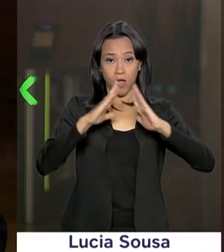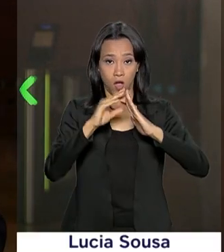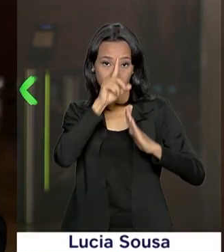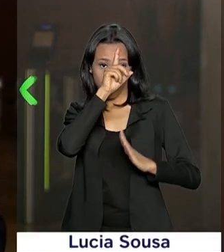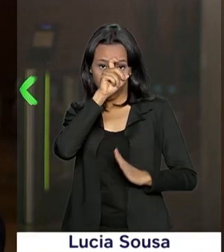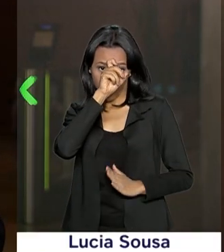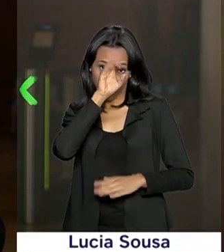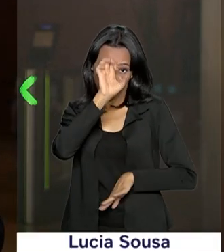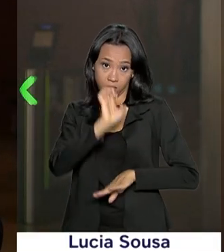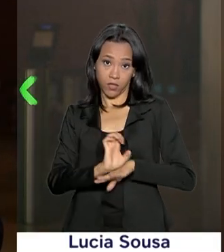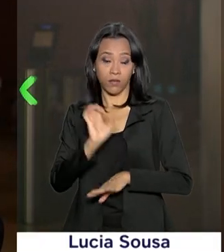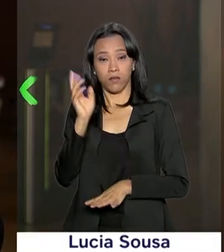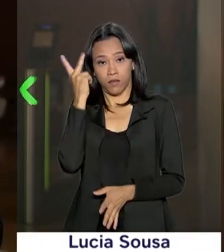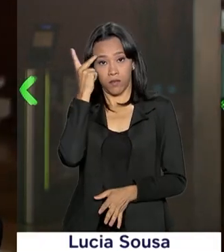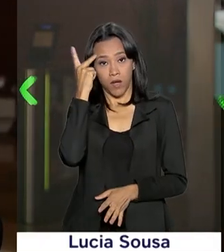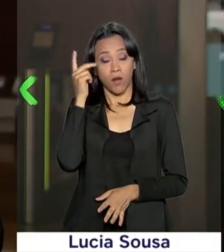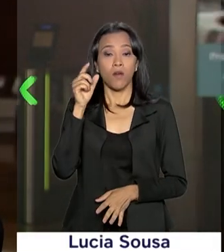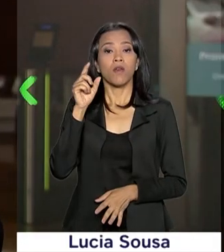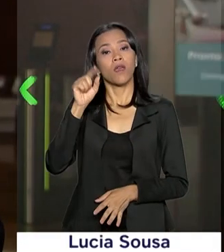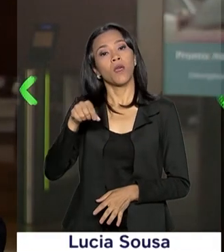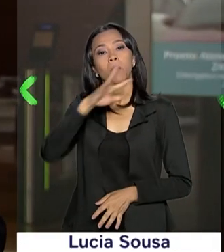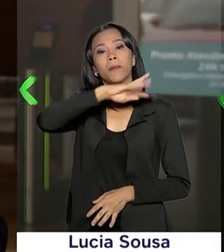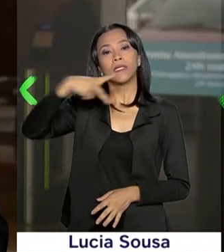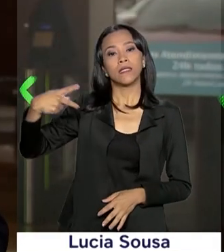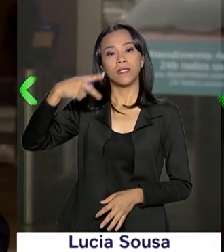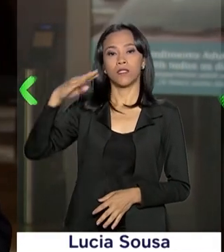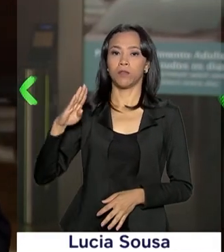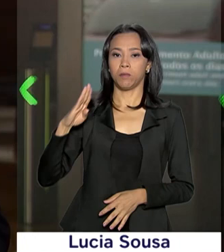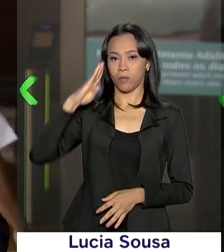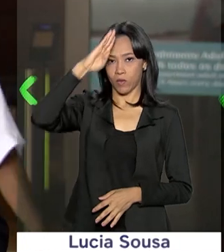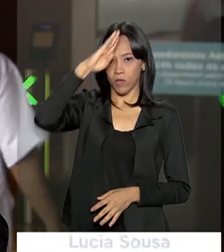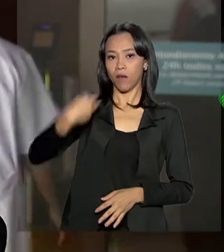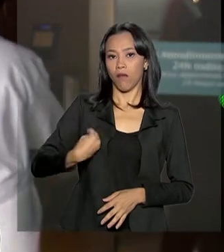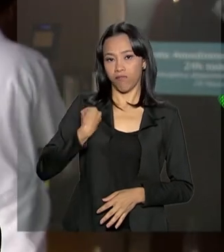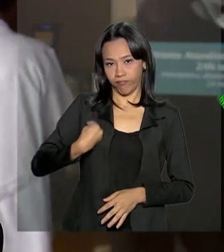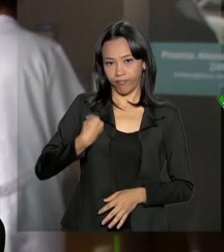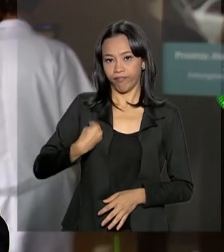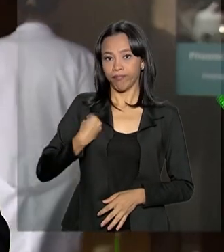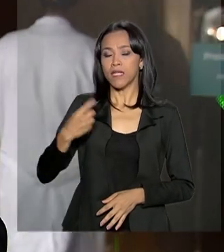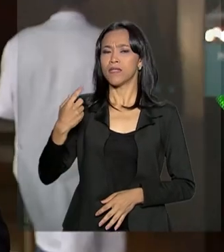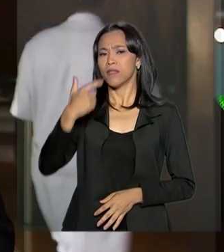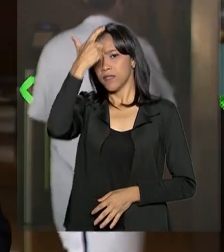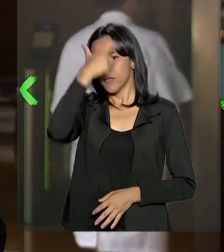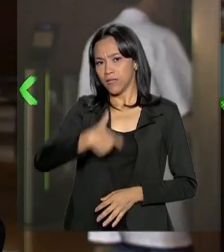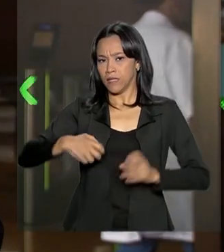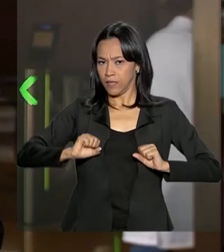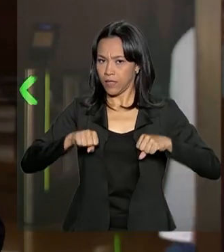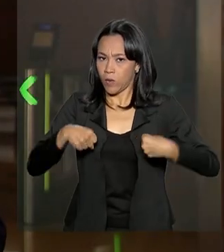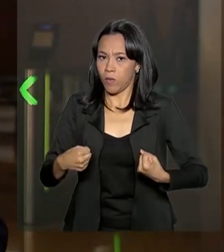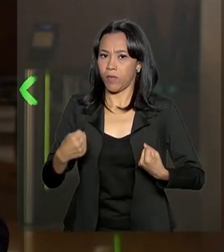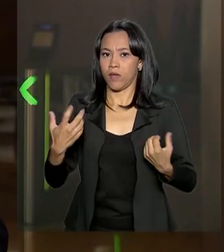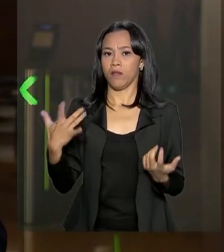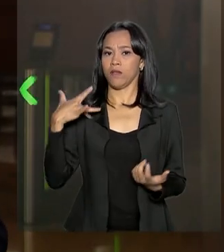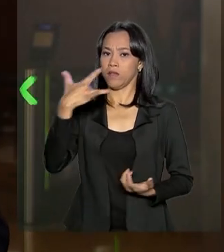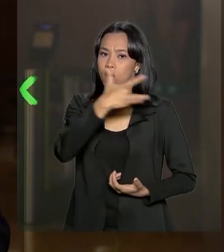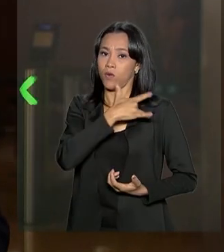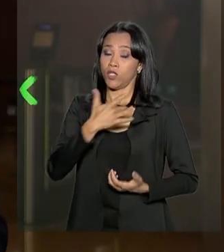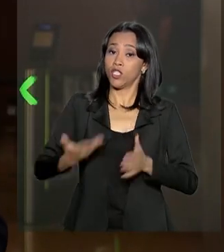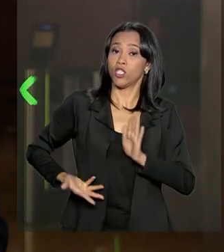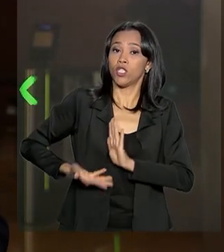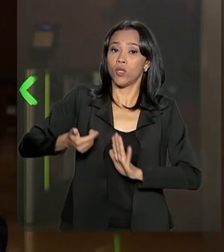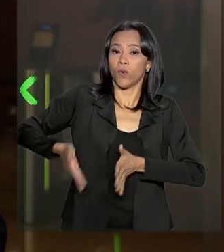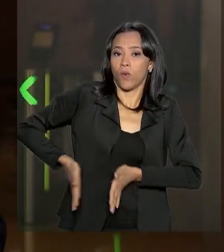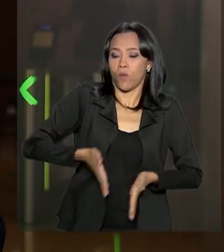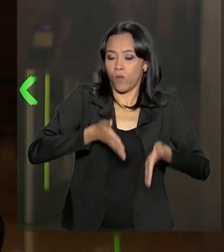da capital paulista, onde o presidente da República, Jair Bolsonaro, se recupera da cirurgia de retirada da bolsa de colostomia.